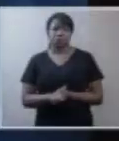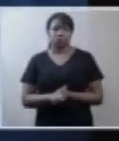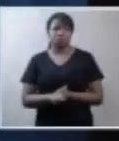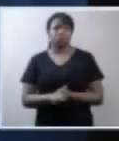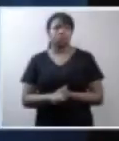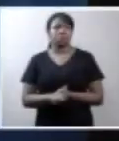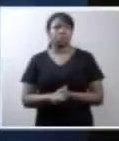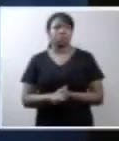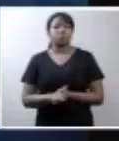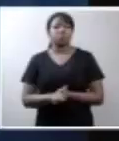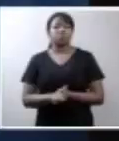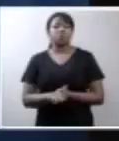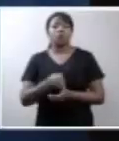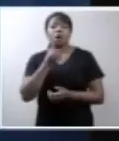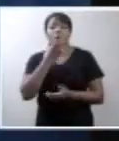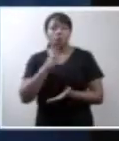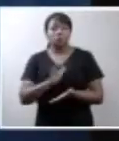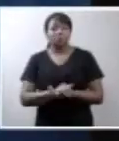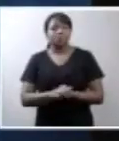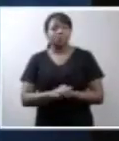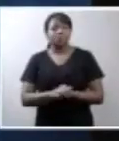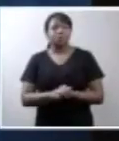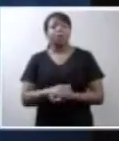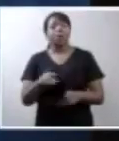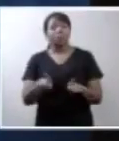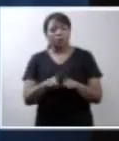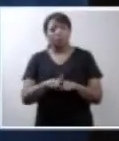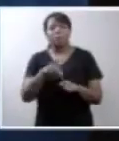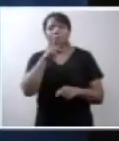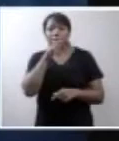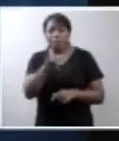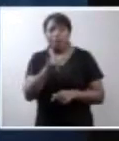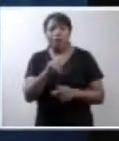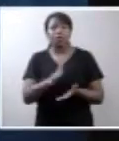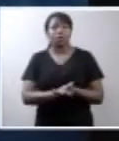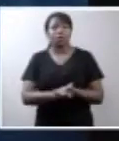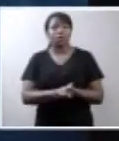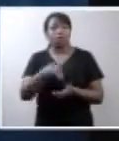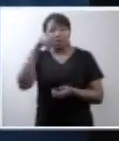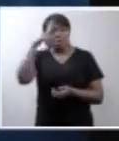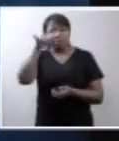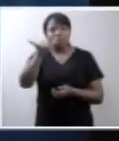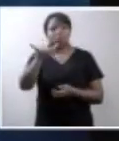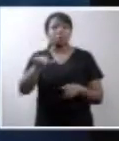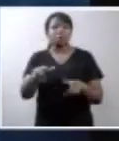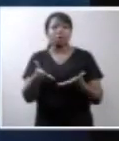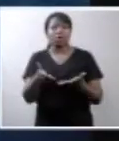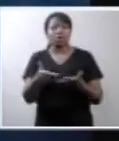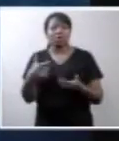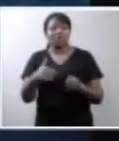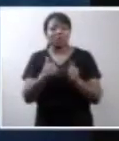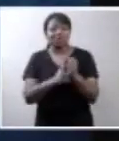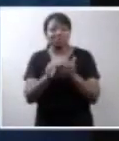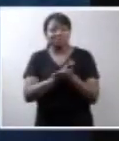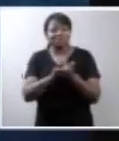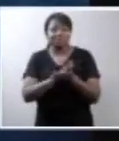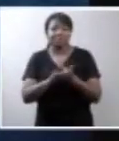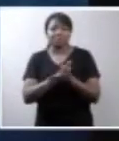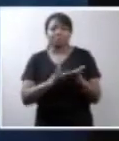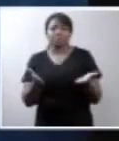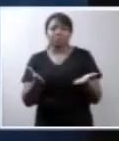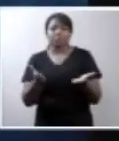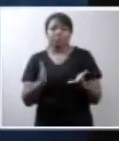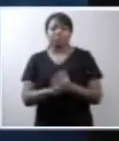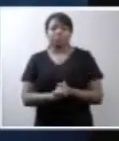Então aqui é Recife, mostardinha, né? É um bairro. E a vida da gente quase não tem mistério nenhum, né? De